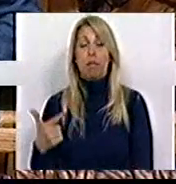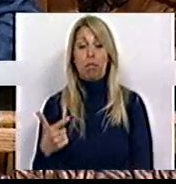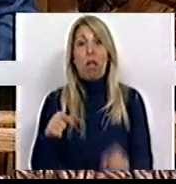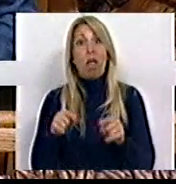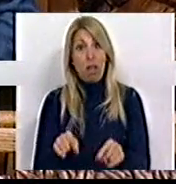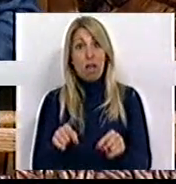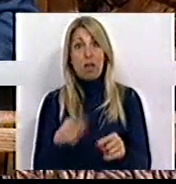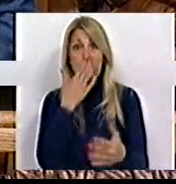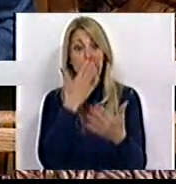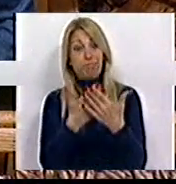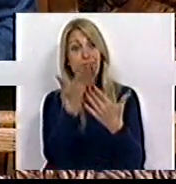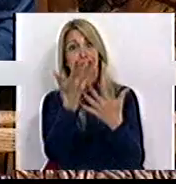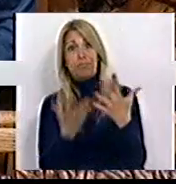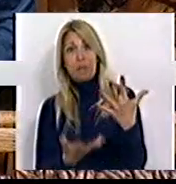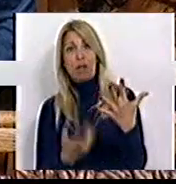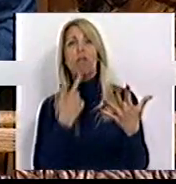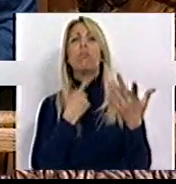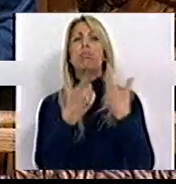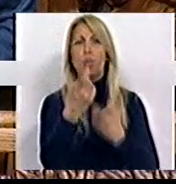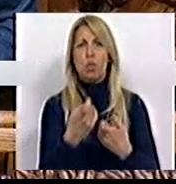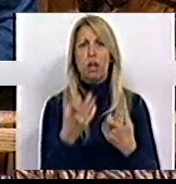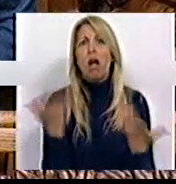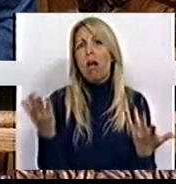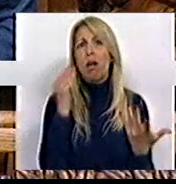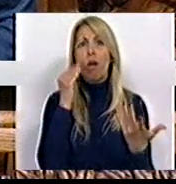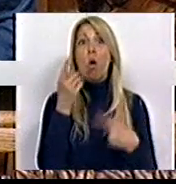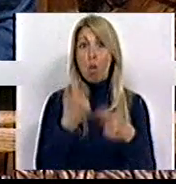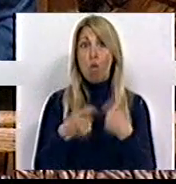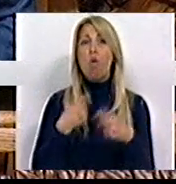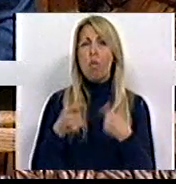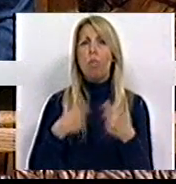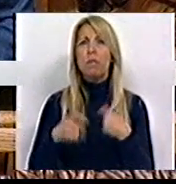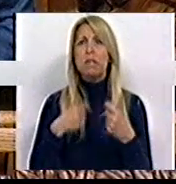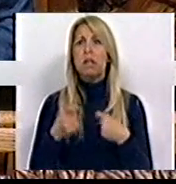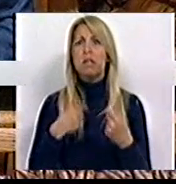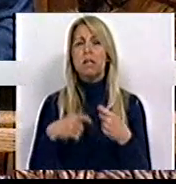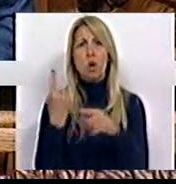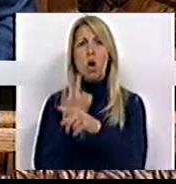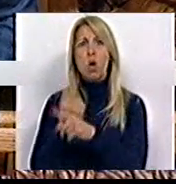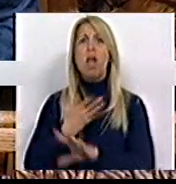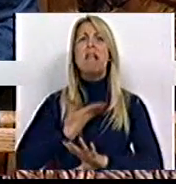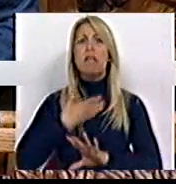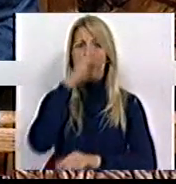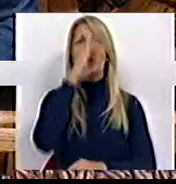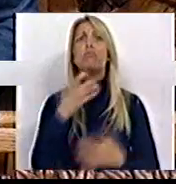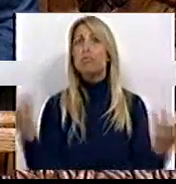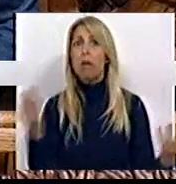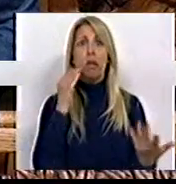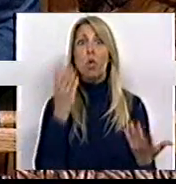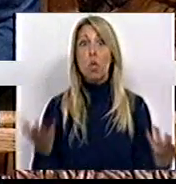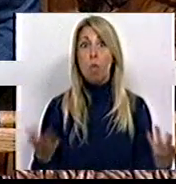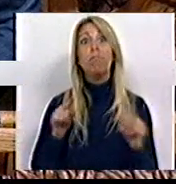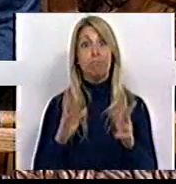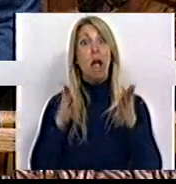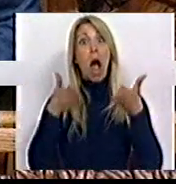fica a pergunta que tratamento é dado, afinal, à comercialização dos instrumentos de dívida do Estado. É para abordar esta